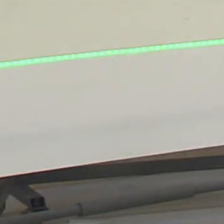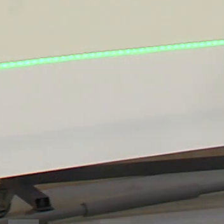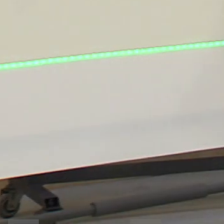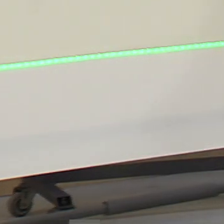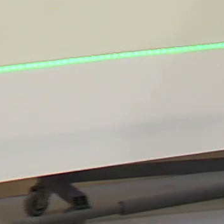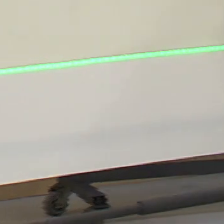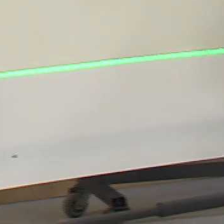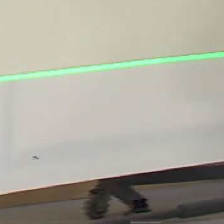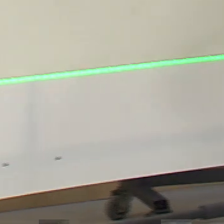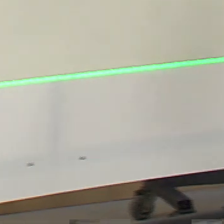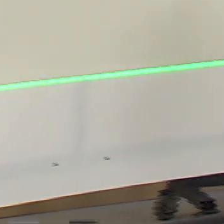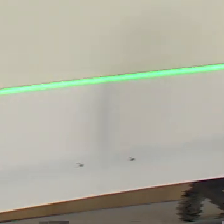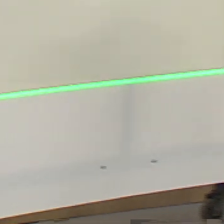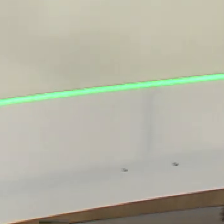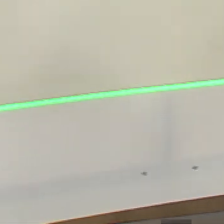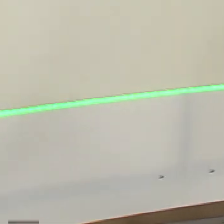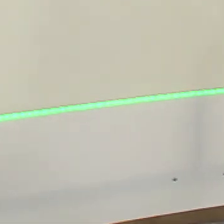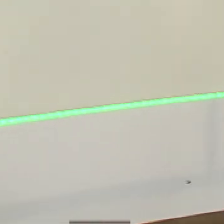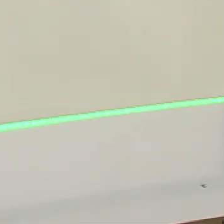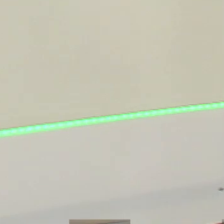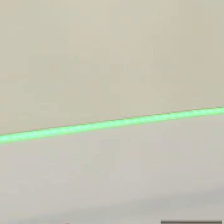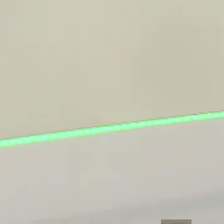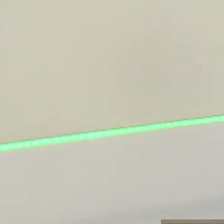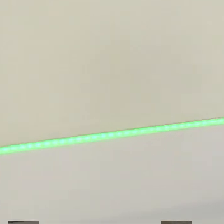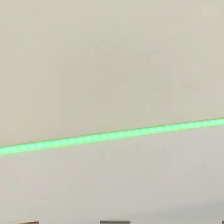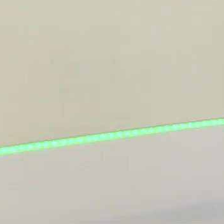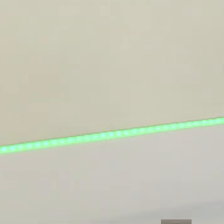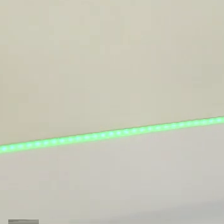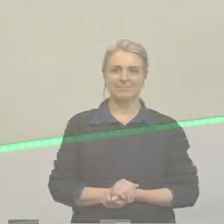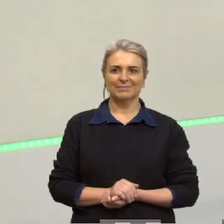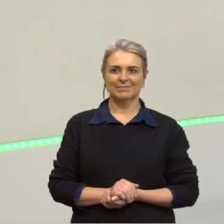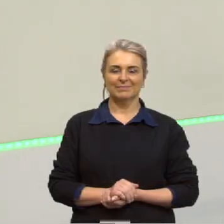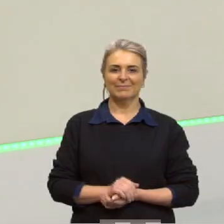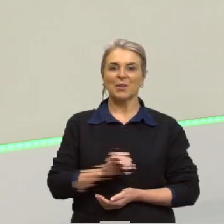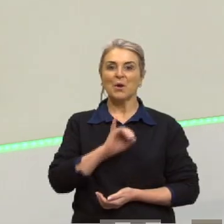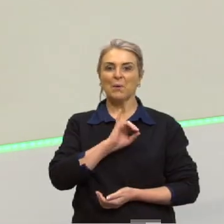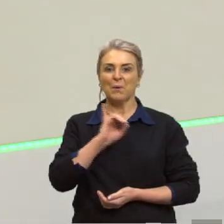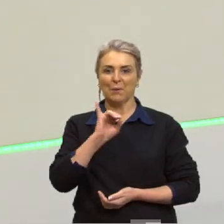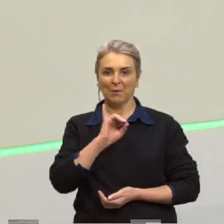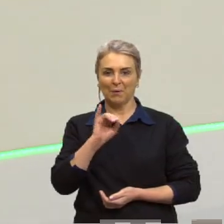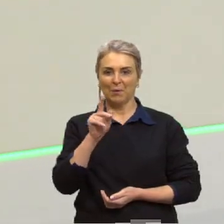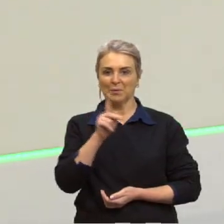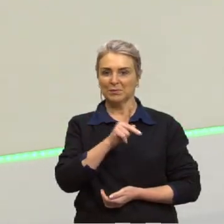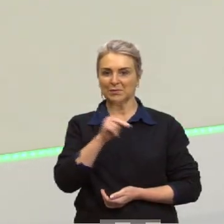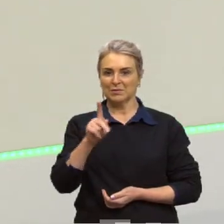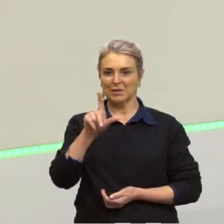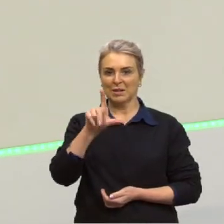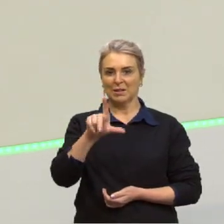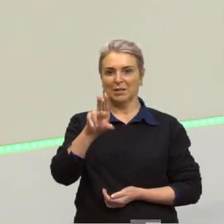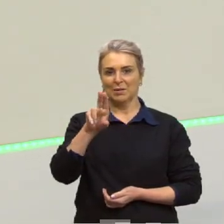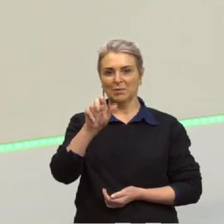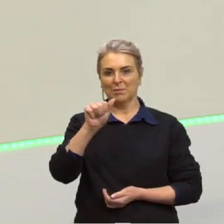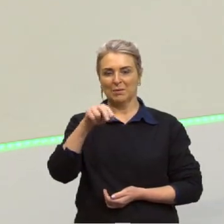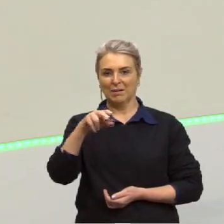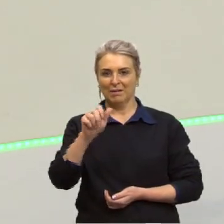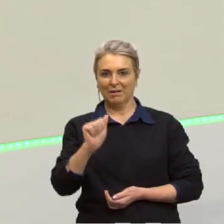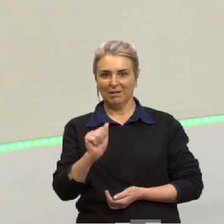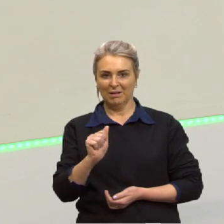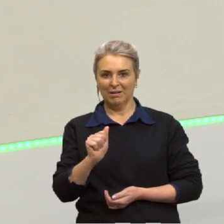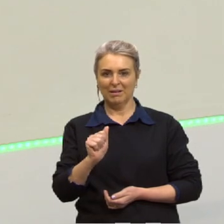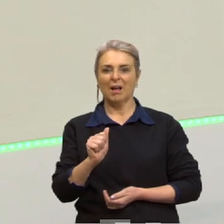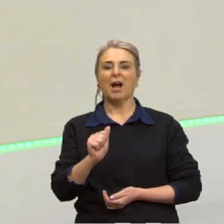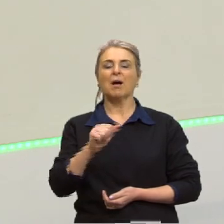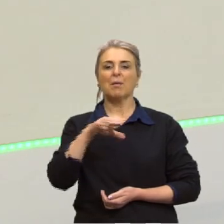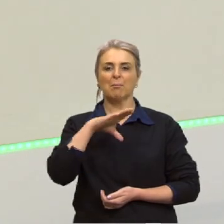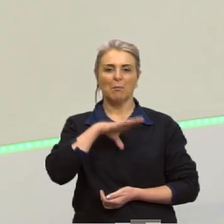Olá pessoal, tudo bem com vocês? Eu sou a Luana, professora responsável pelo componente curricular de